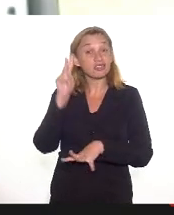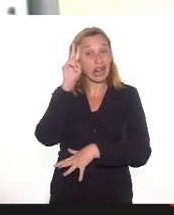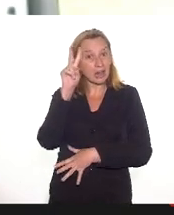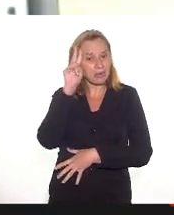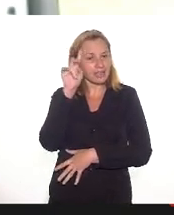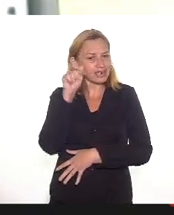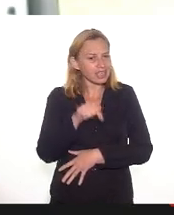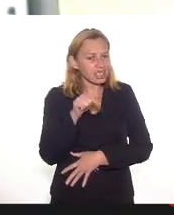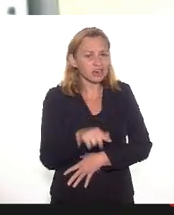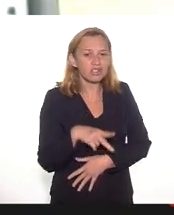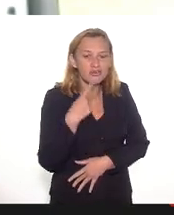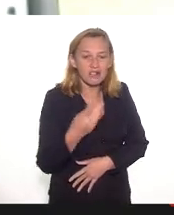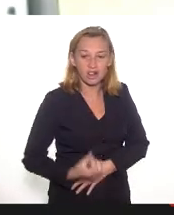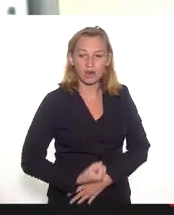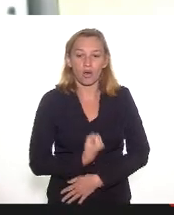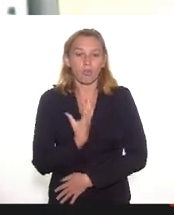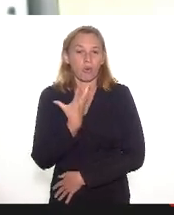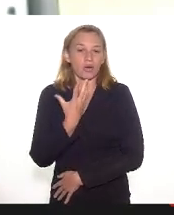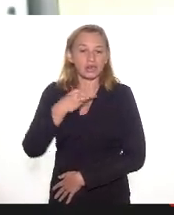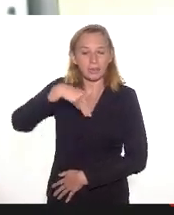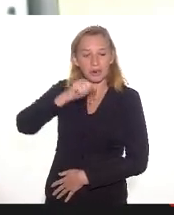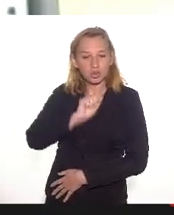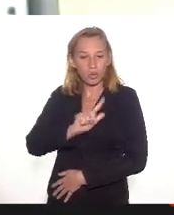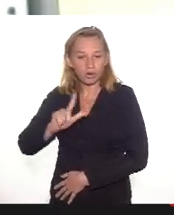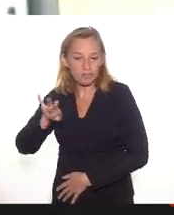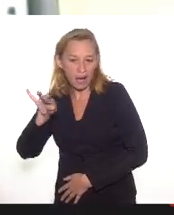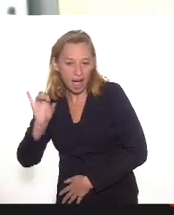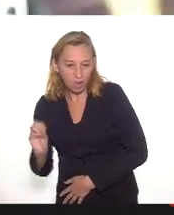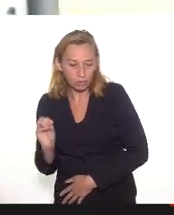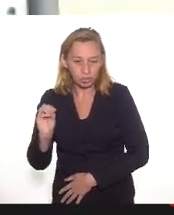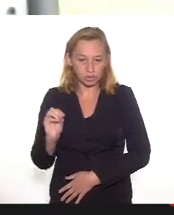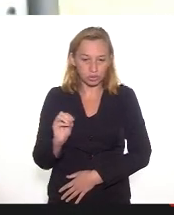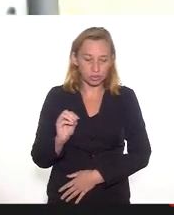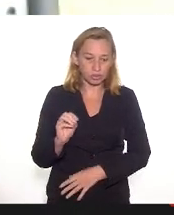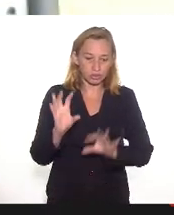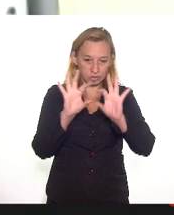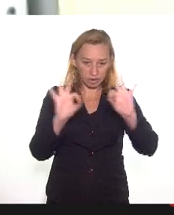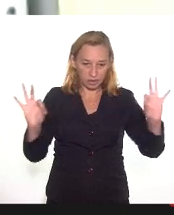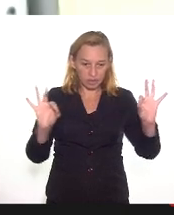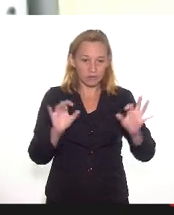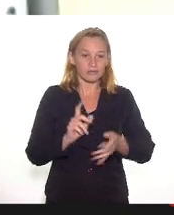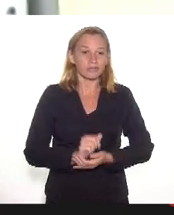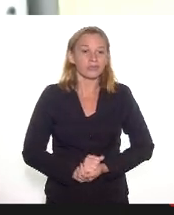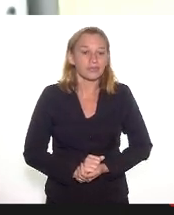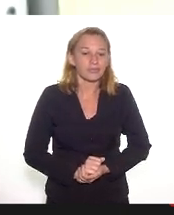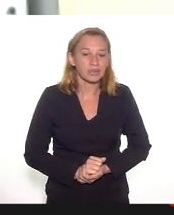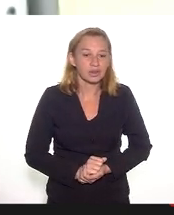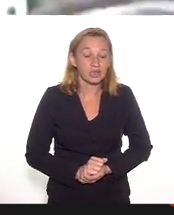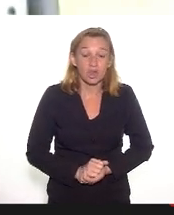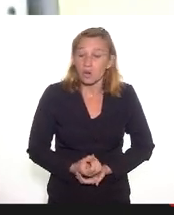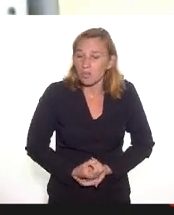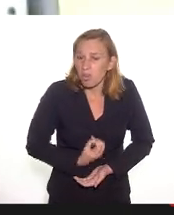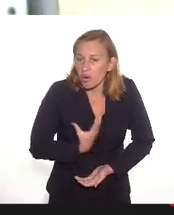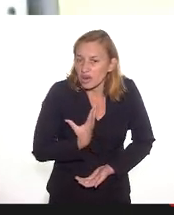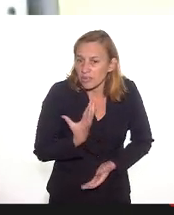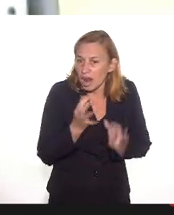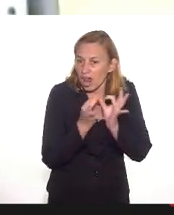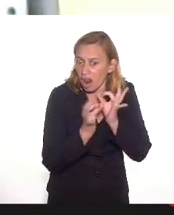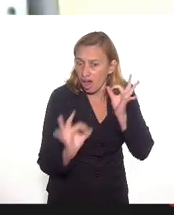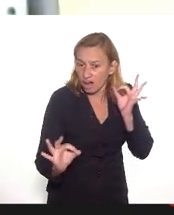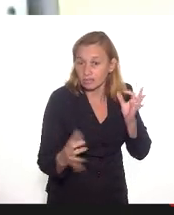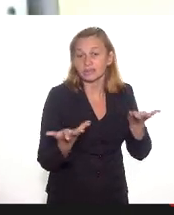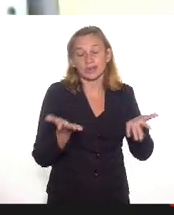o que diz o poeta Manuel de Barros, num fragmento de um poema seu mais longo,